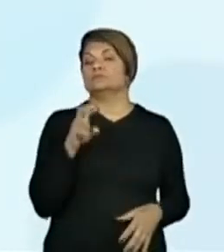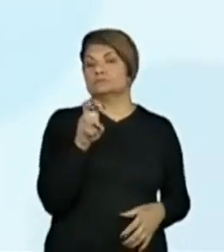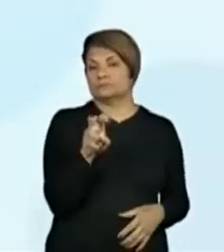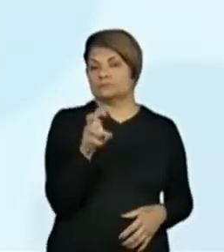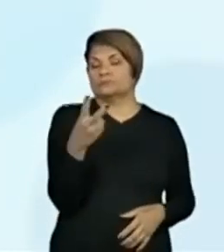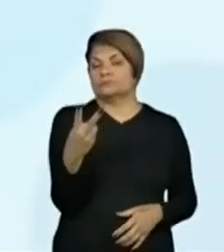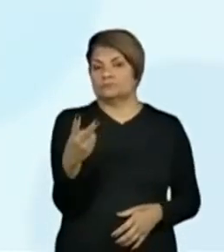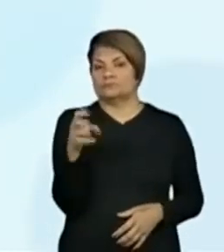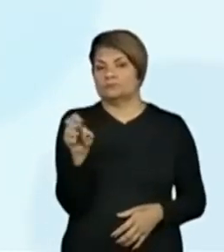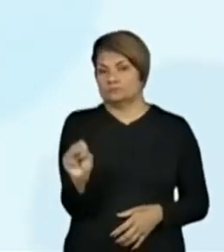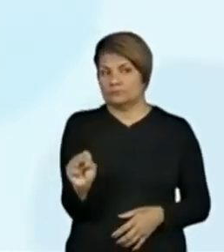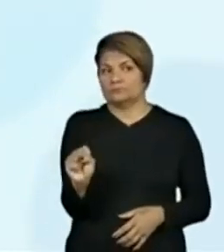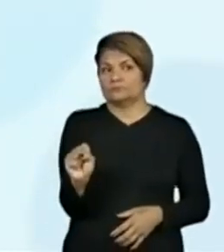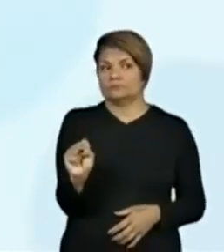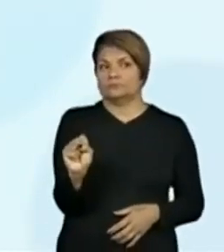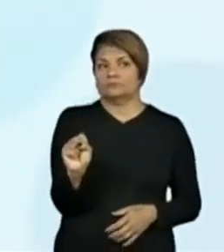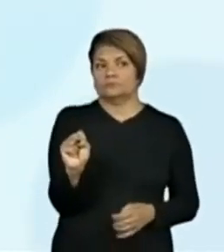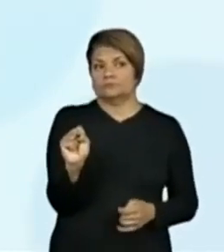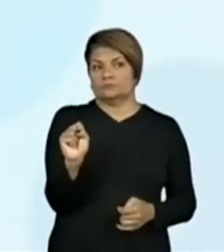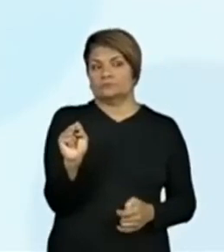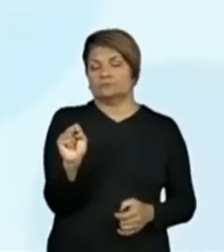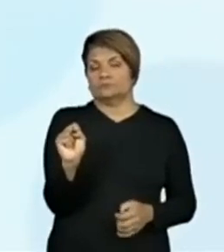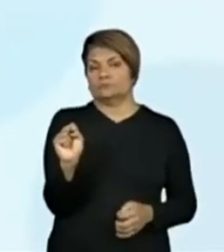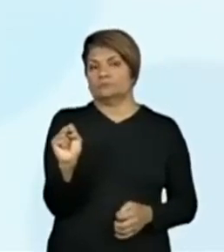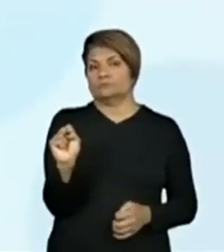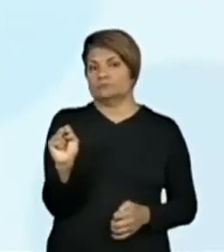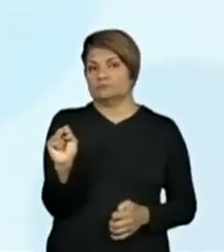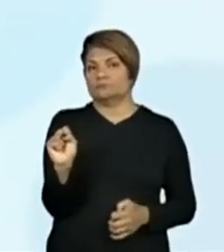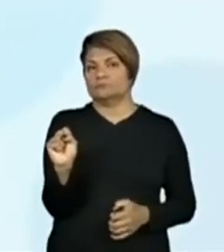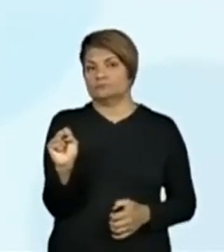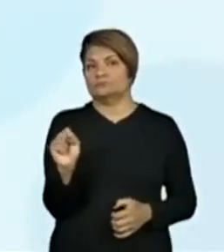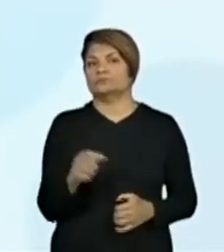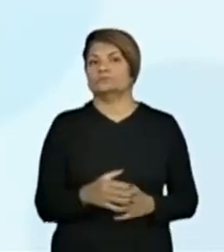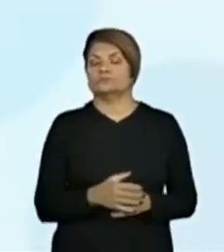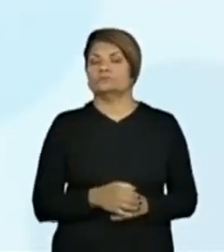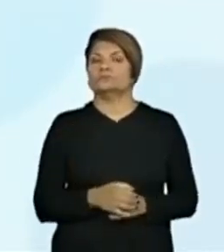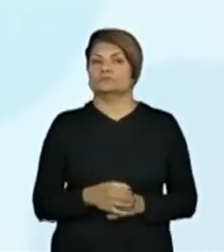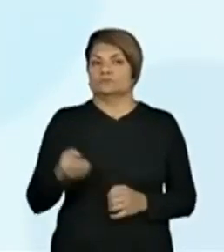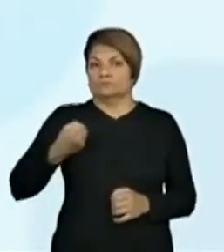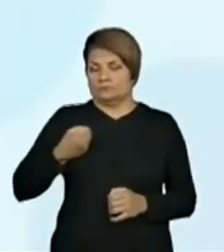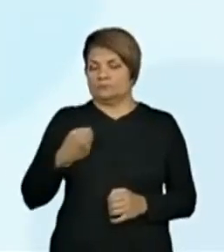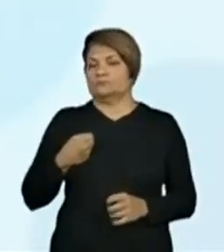528 O algarismo 5